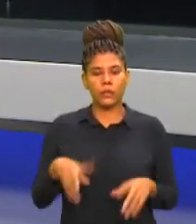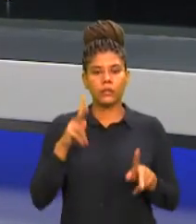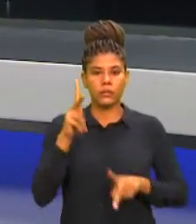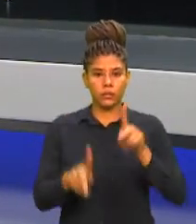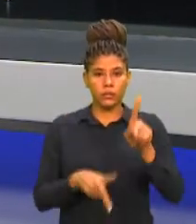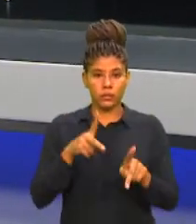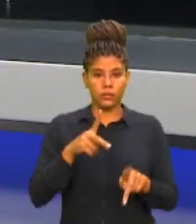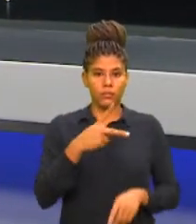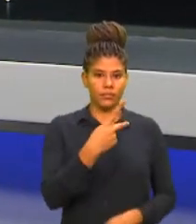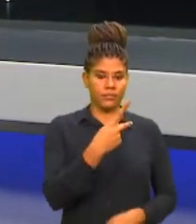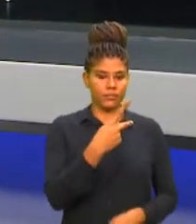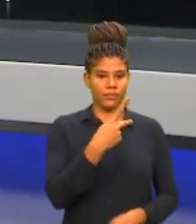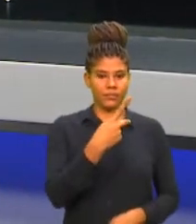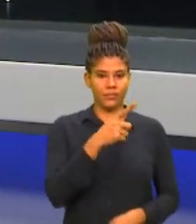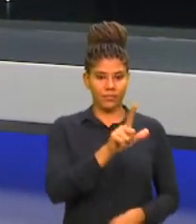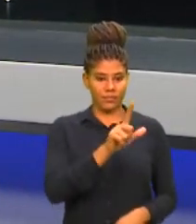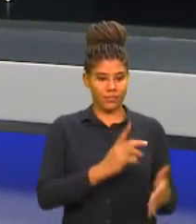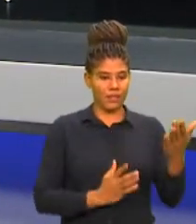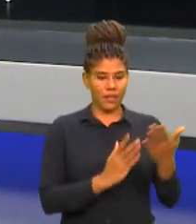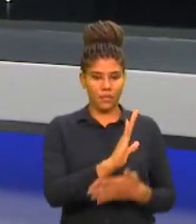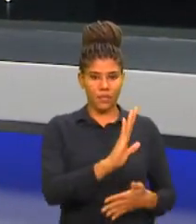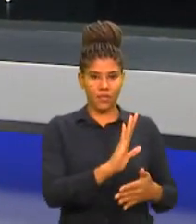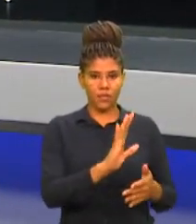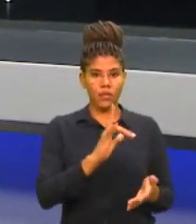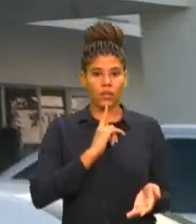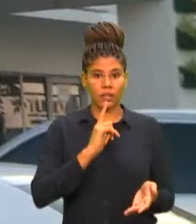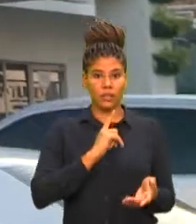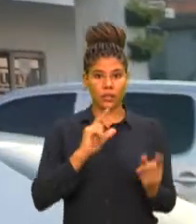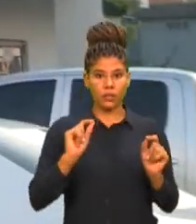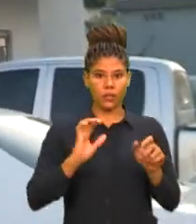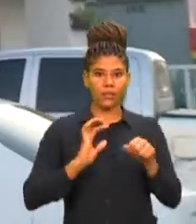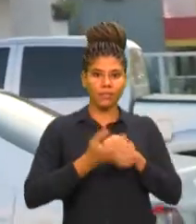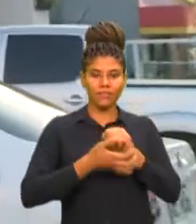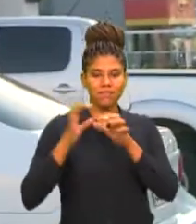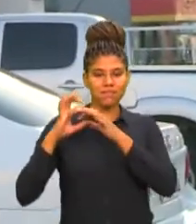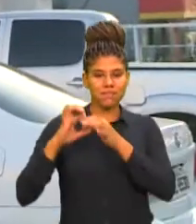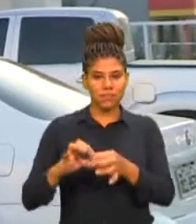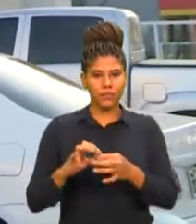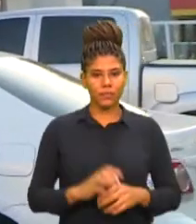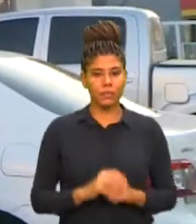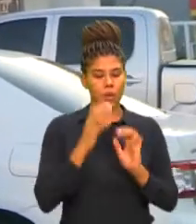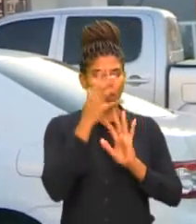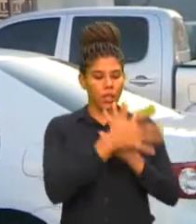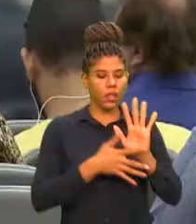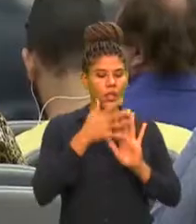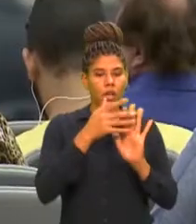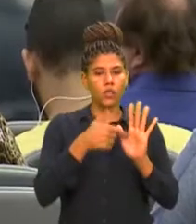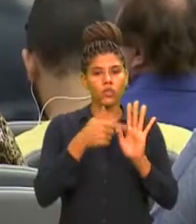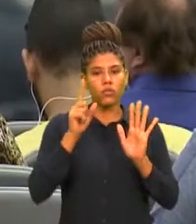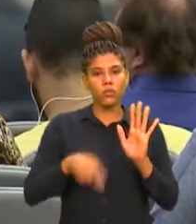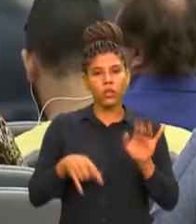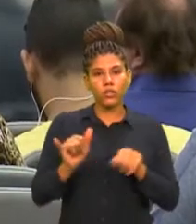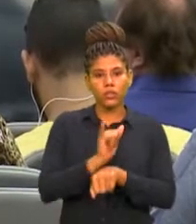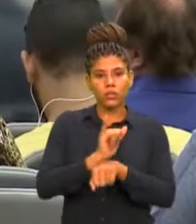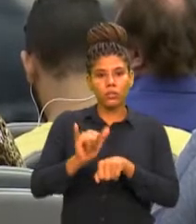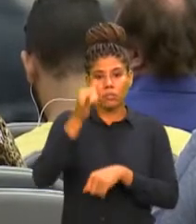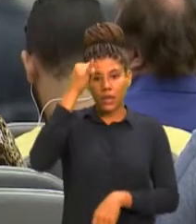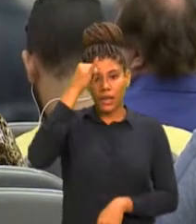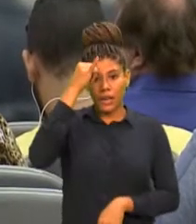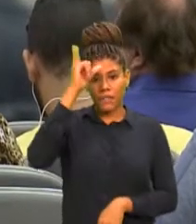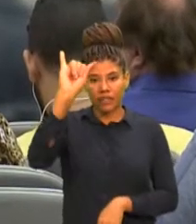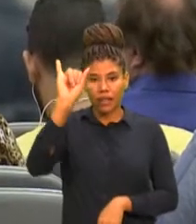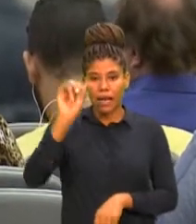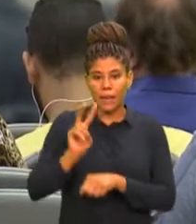aprovado, levando em consideração o contexto de pandemia. O texto trata de mecanismos para impedir empréstimos acima da